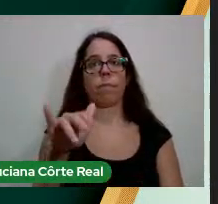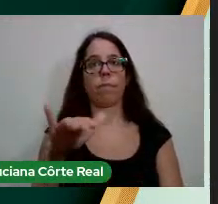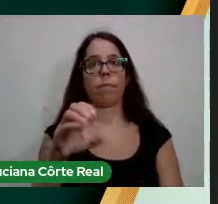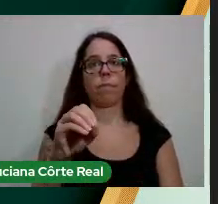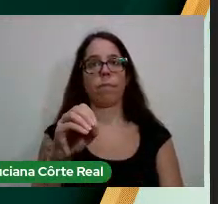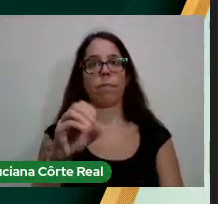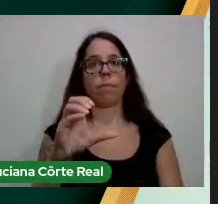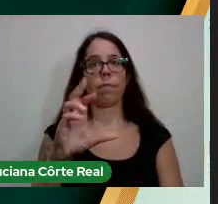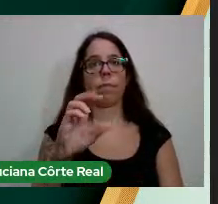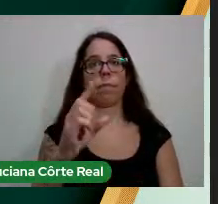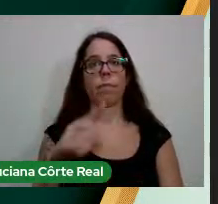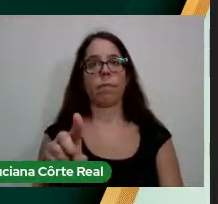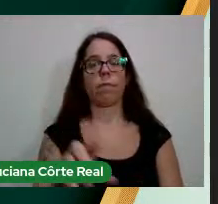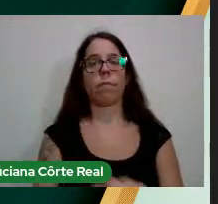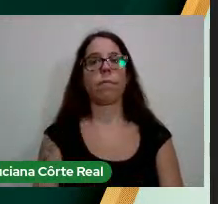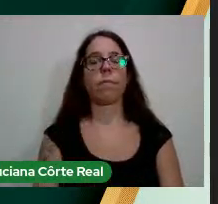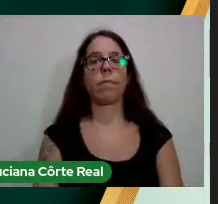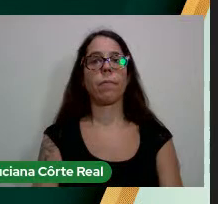Cristal.